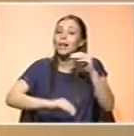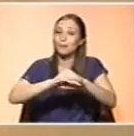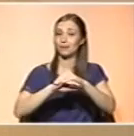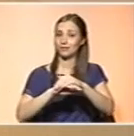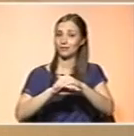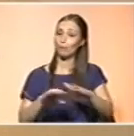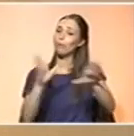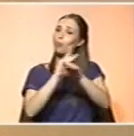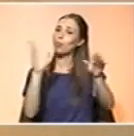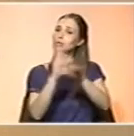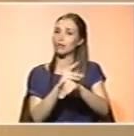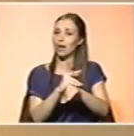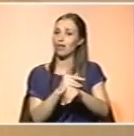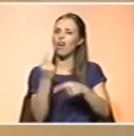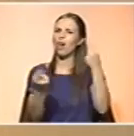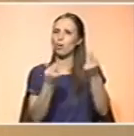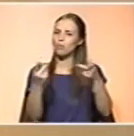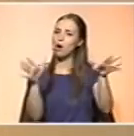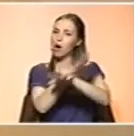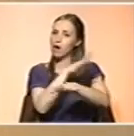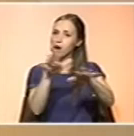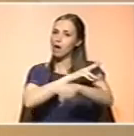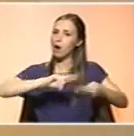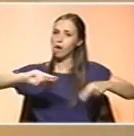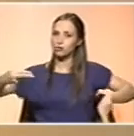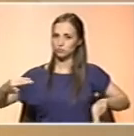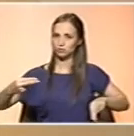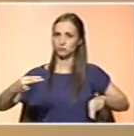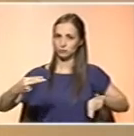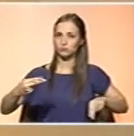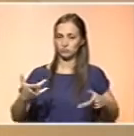publicidade, muita da publicidade talvez enganosa que passava.